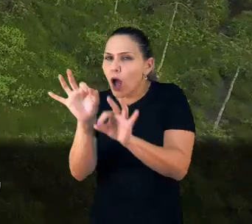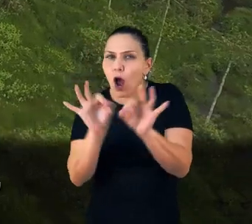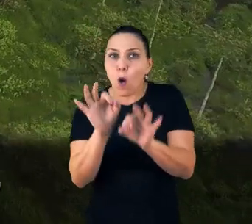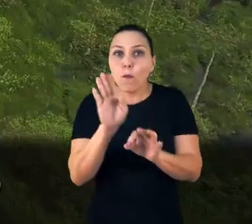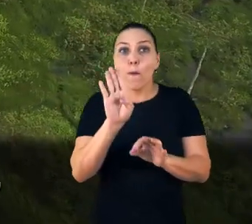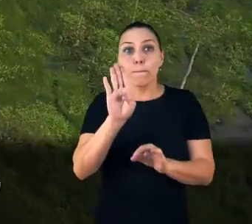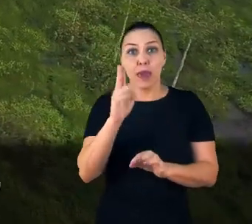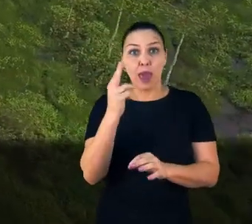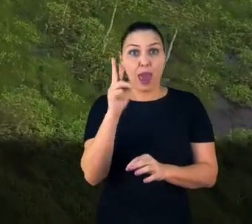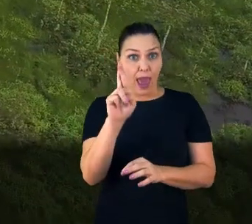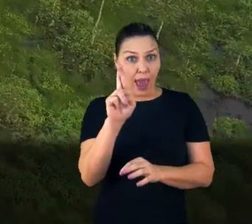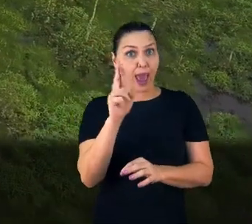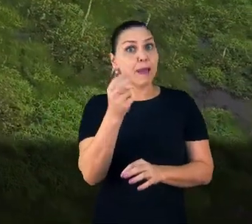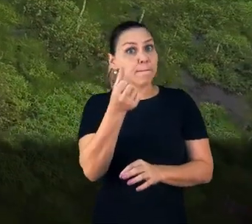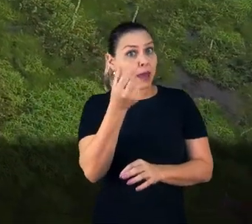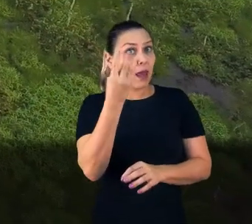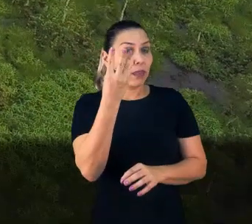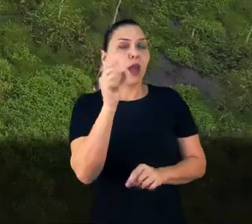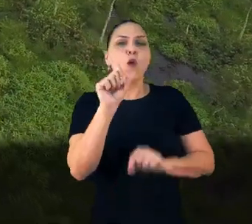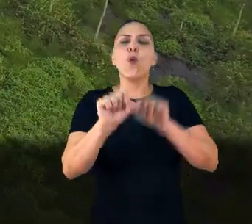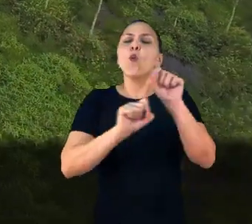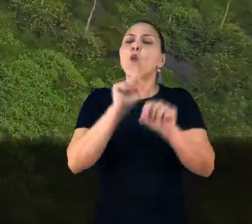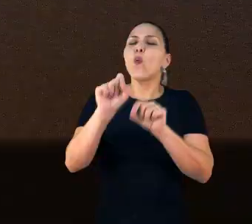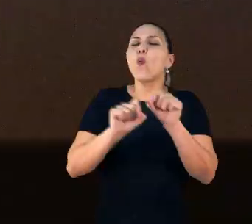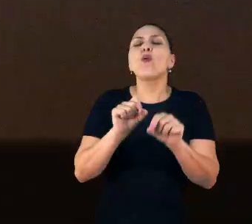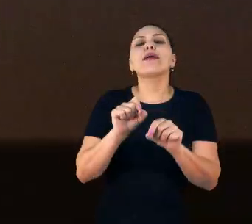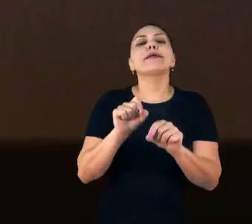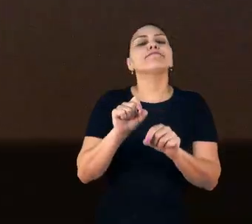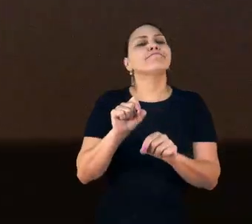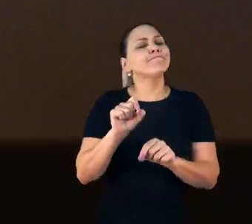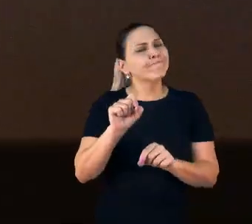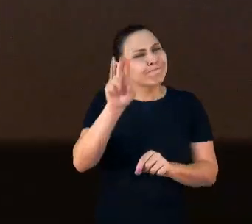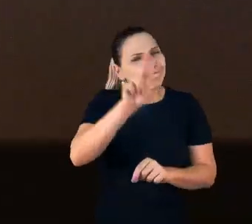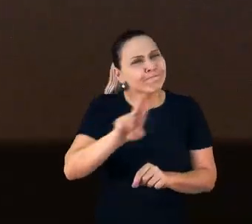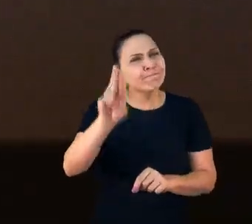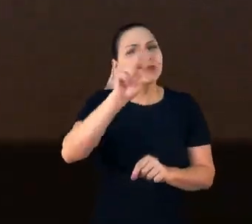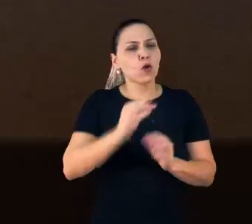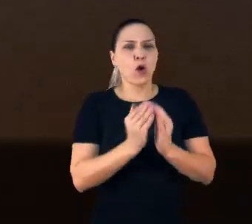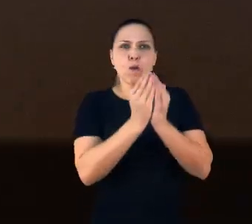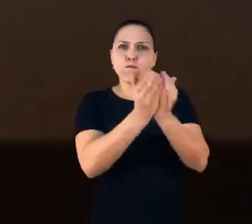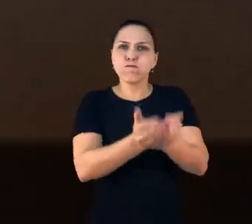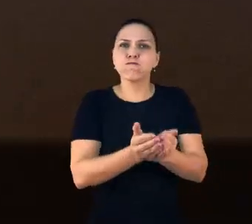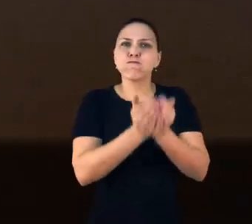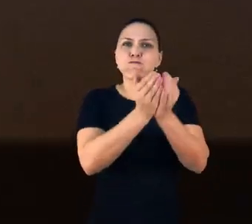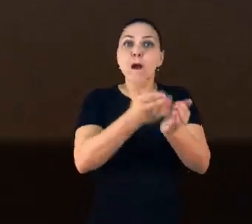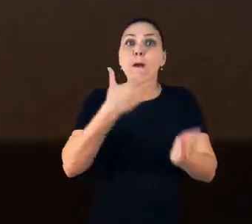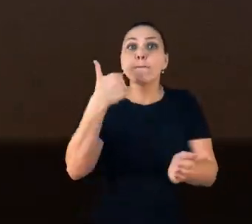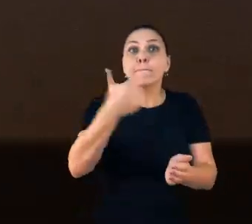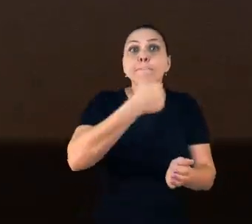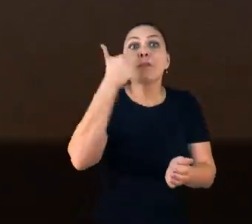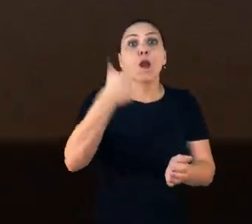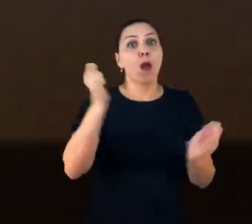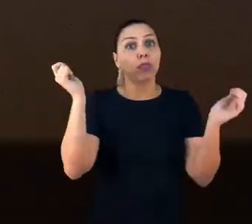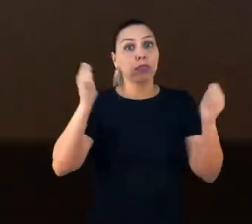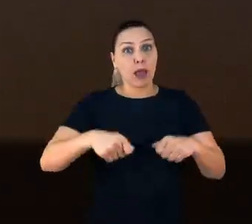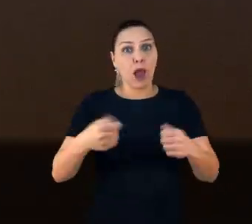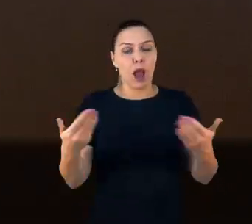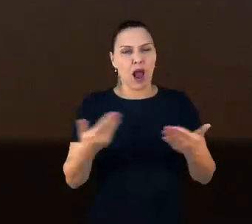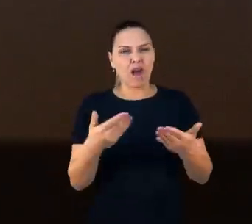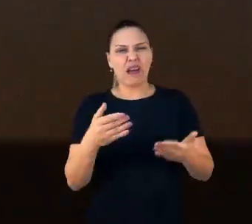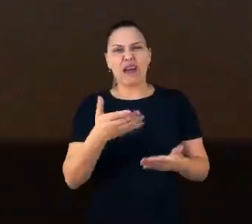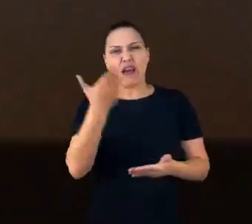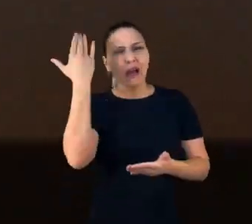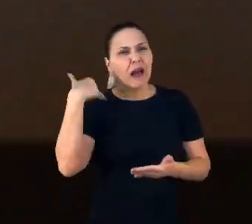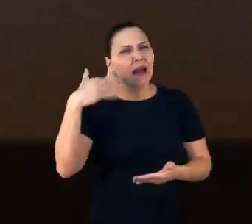BR-163, isso fez com que o uso da hidrovia do Tapajós fosse ainda mais potencializado, fosse utilizado